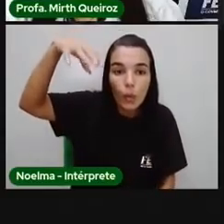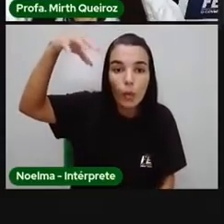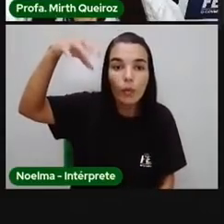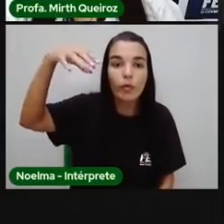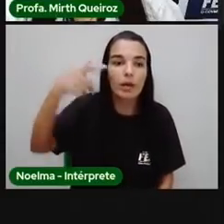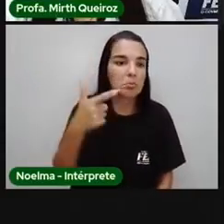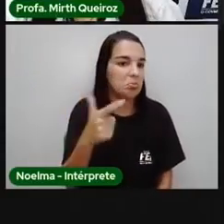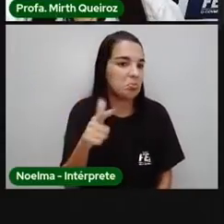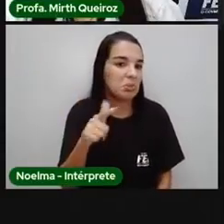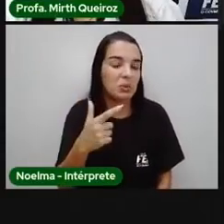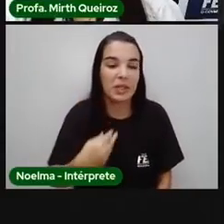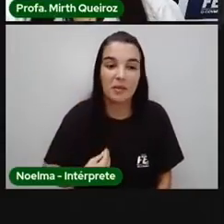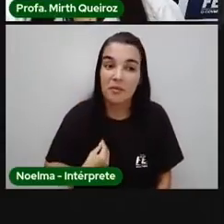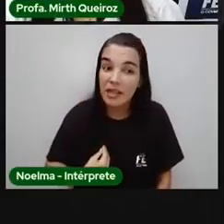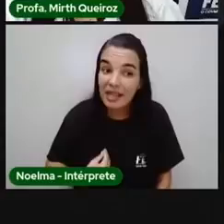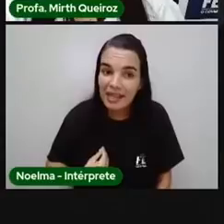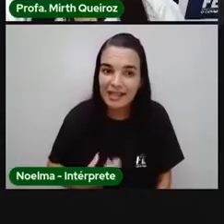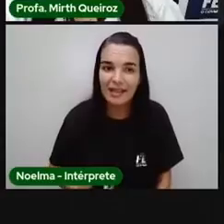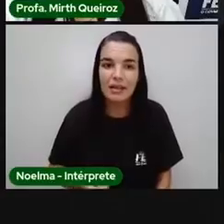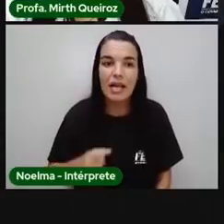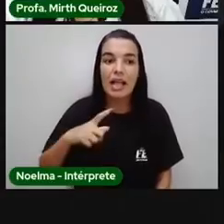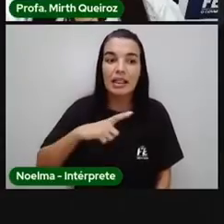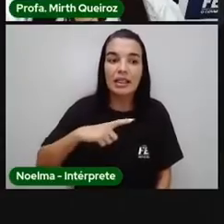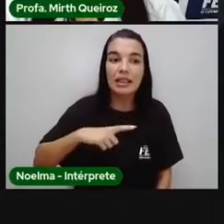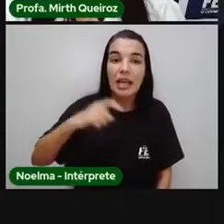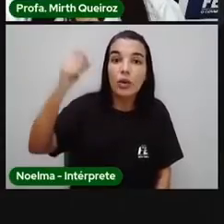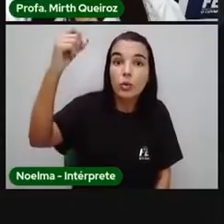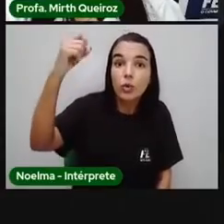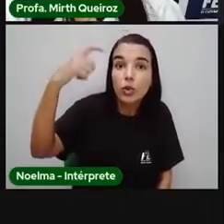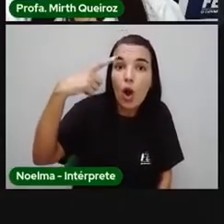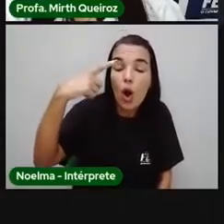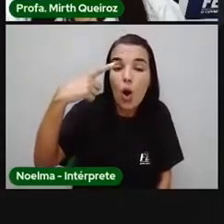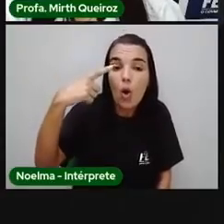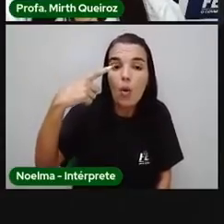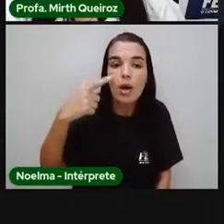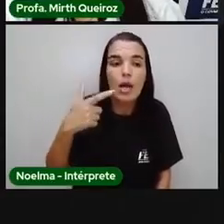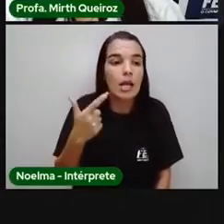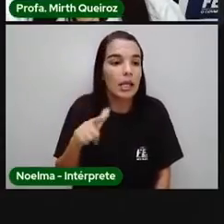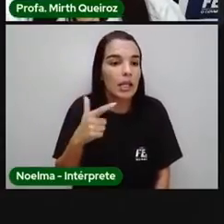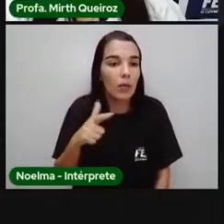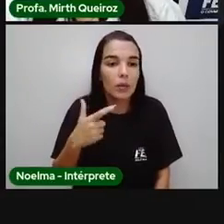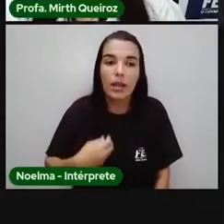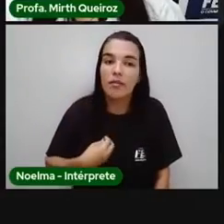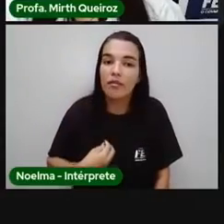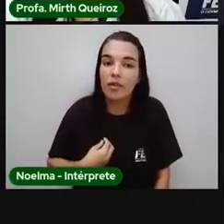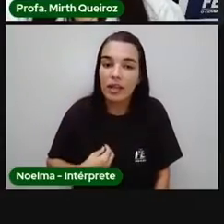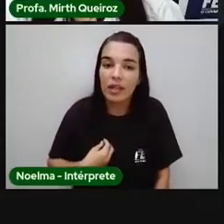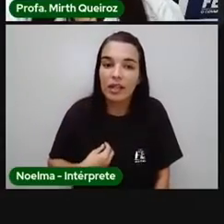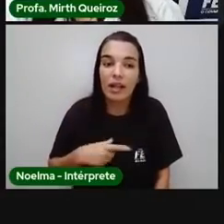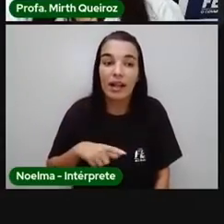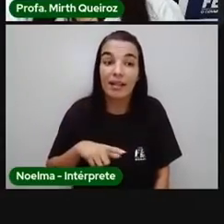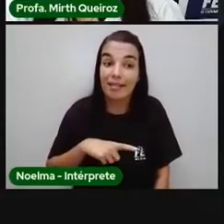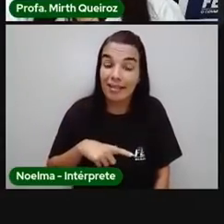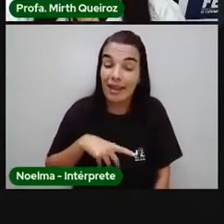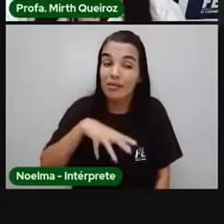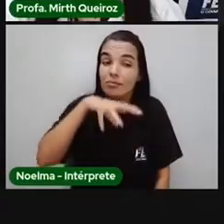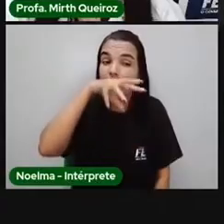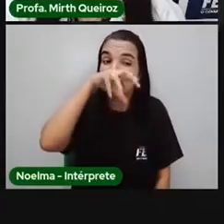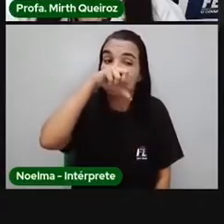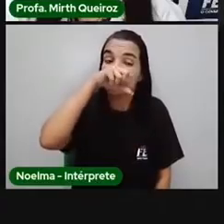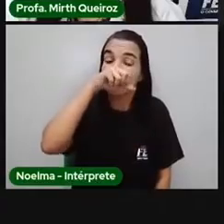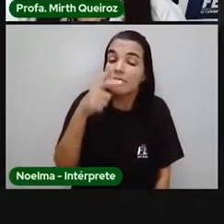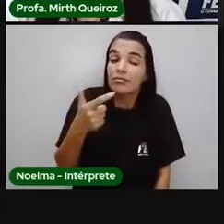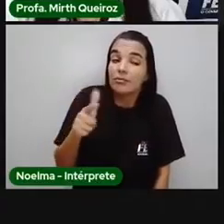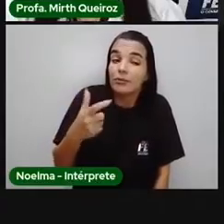aqui, que é a água, né? Nós temos aqui o sol. Dentro de um ambiente como esse, também tem o ar, que são seres